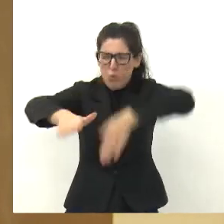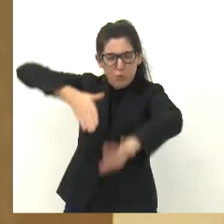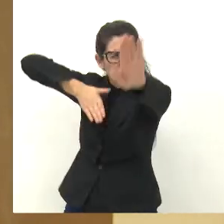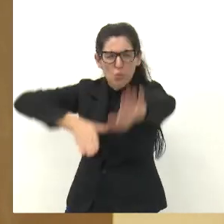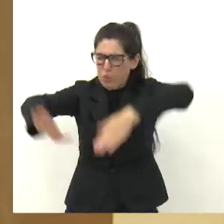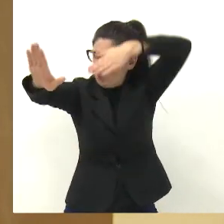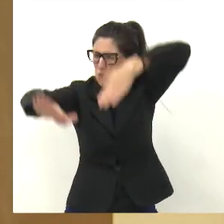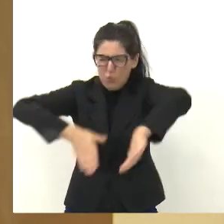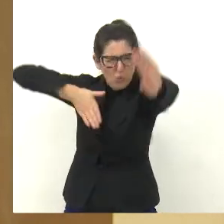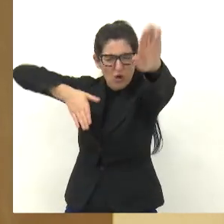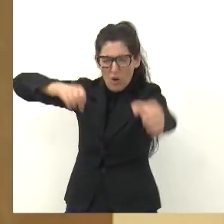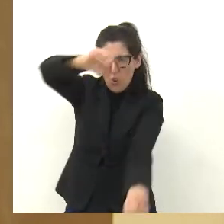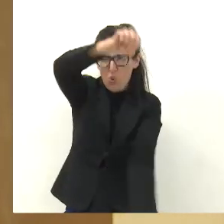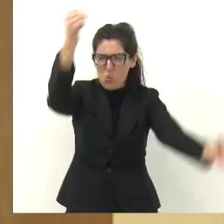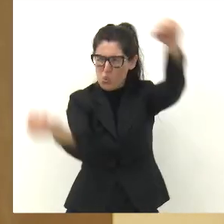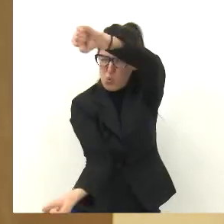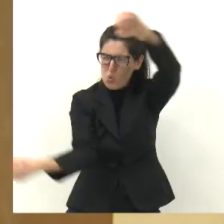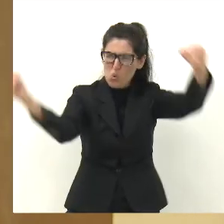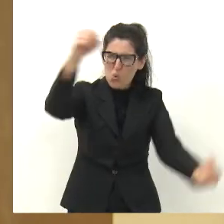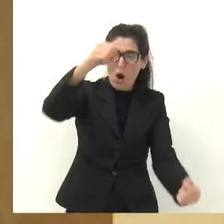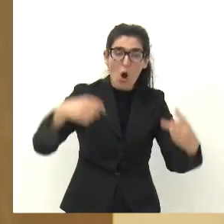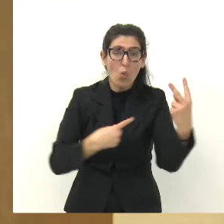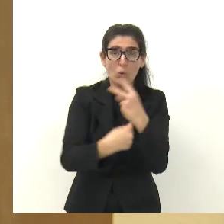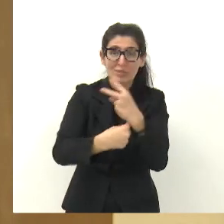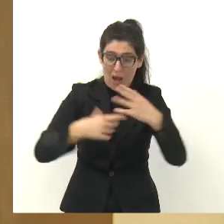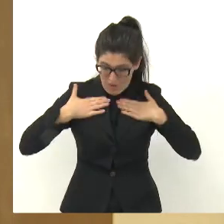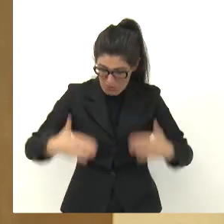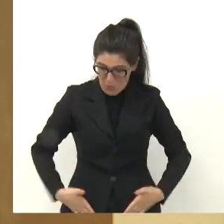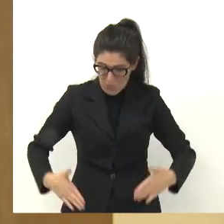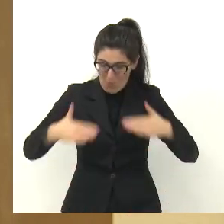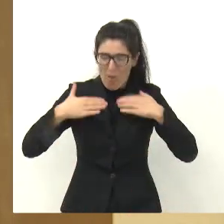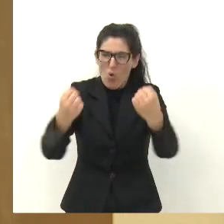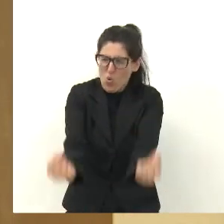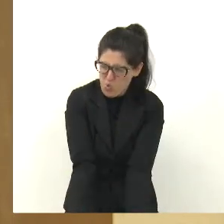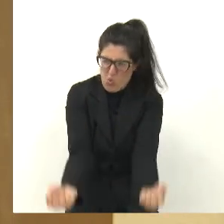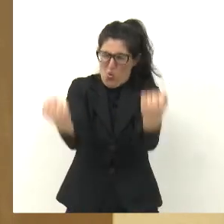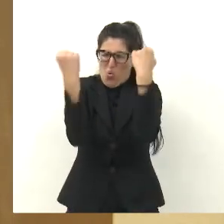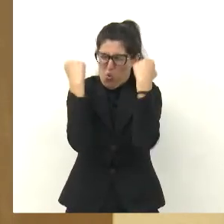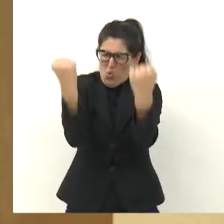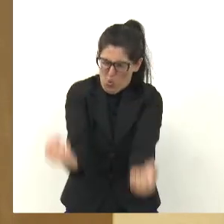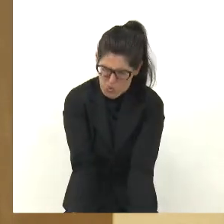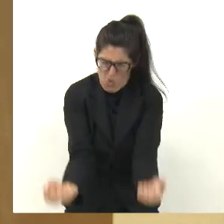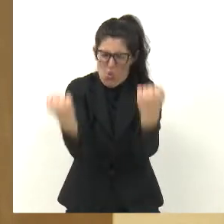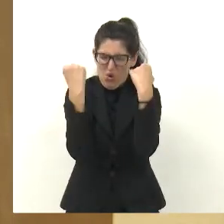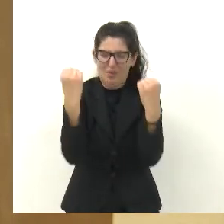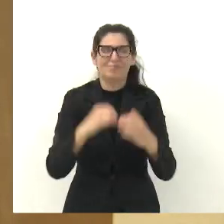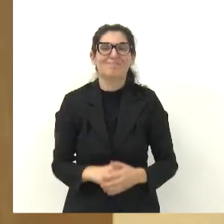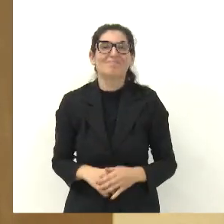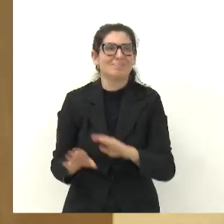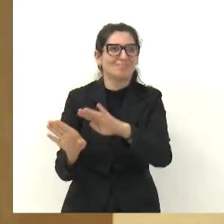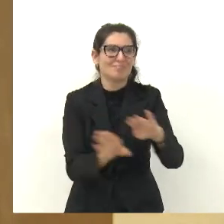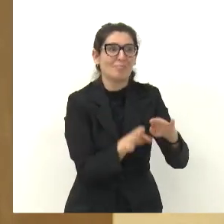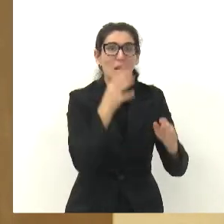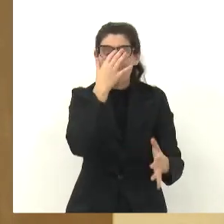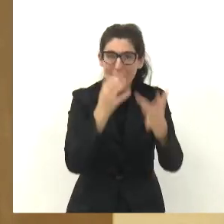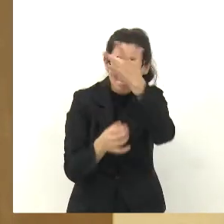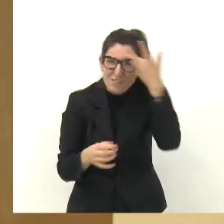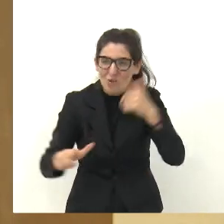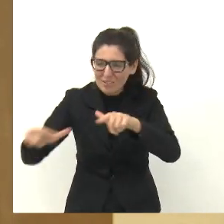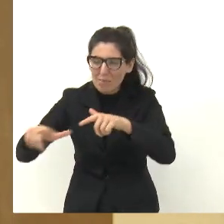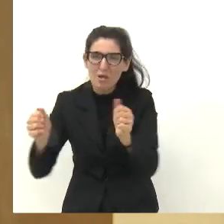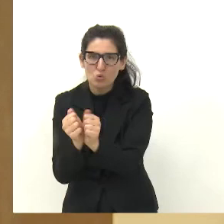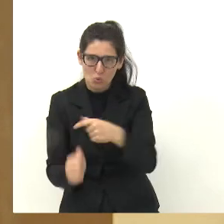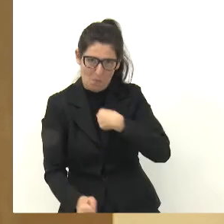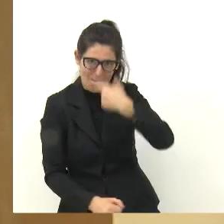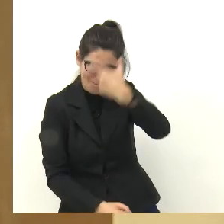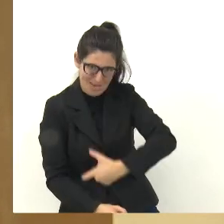finalizar a minha fala, quero agradecer aqui ao Moisés, que é assessor meu no gabinete, que serve a cidade de Acaraí, teve